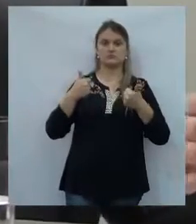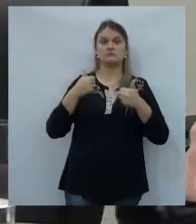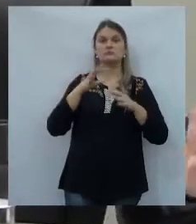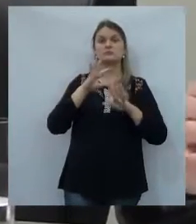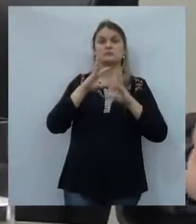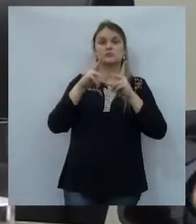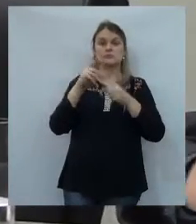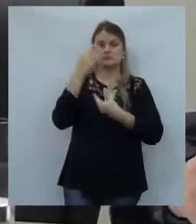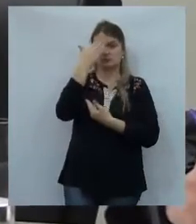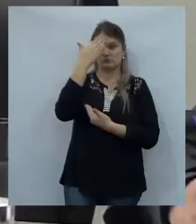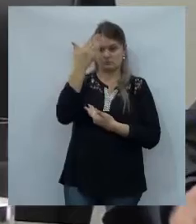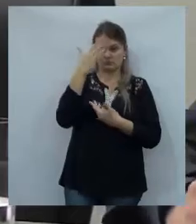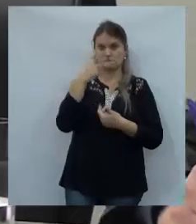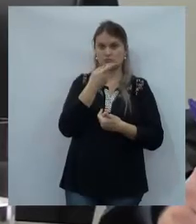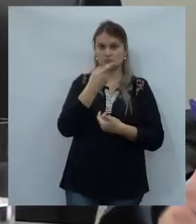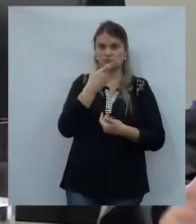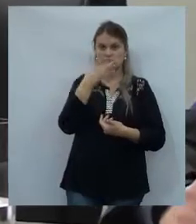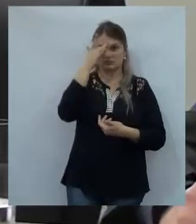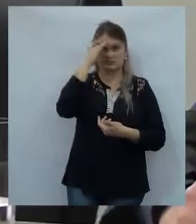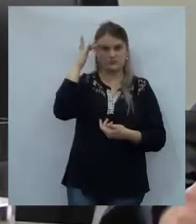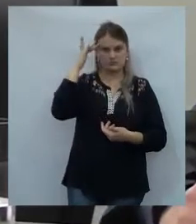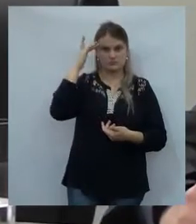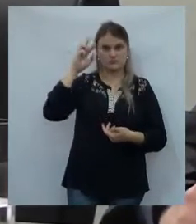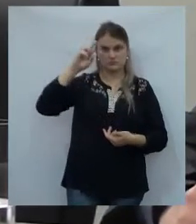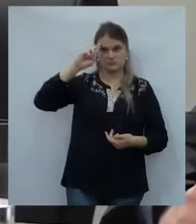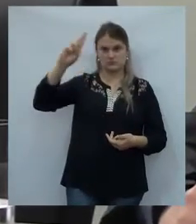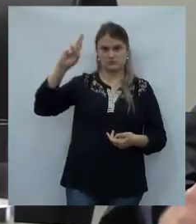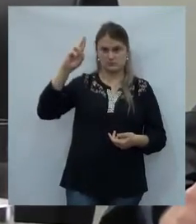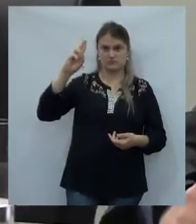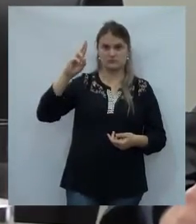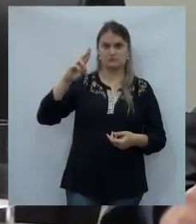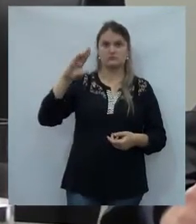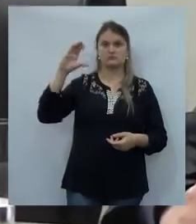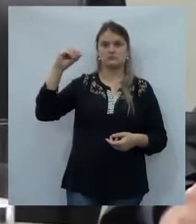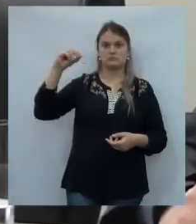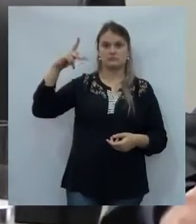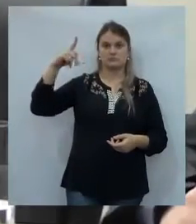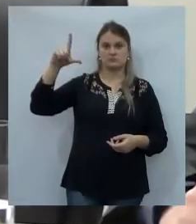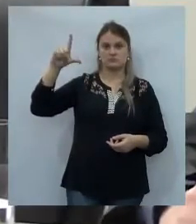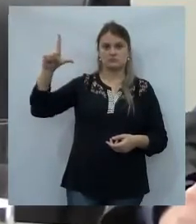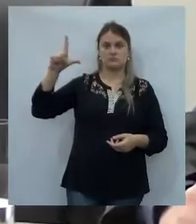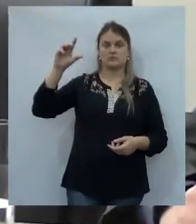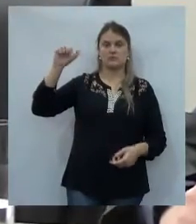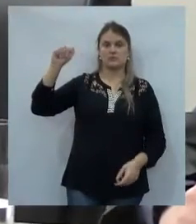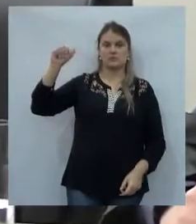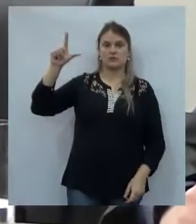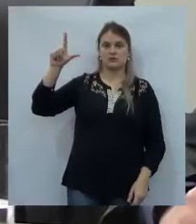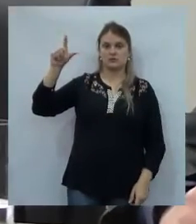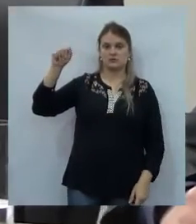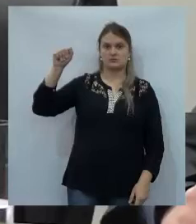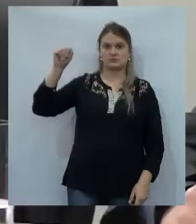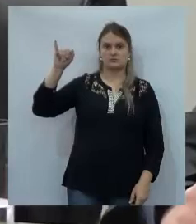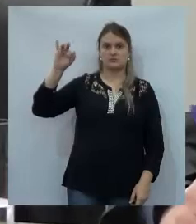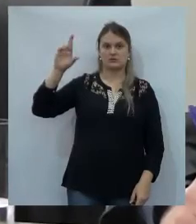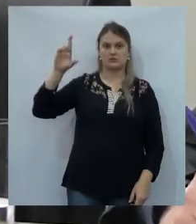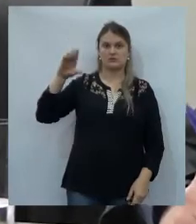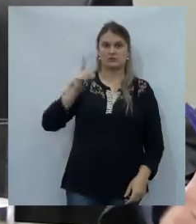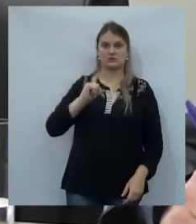cumprimentar o nosso gerente da Coppel, o da Eva Schiore, que hoje nos prestigia com a presença.